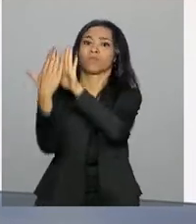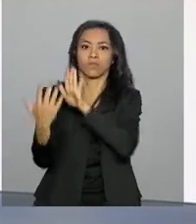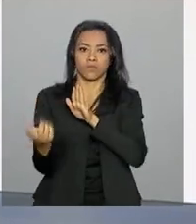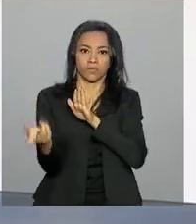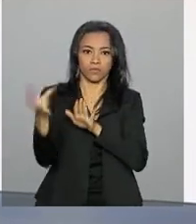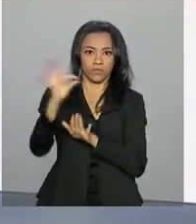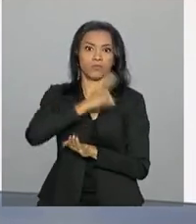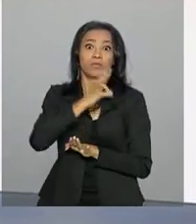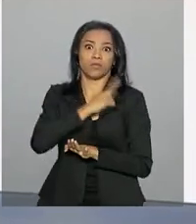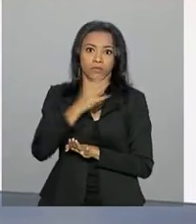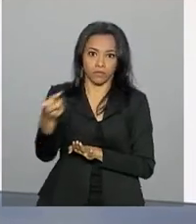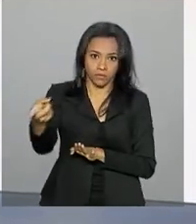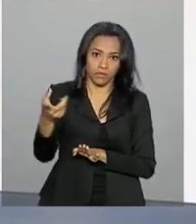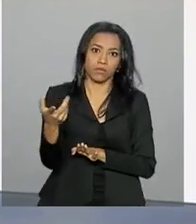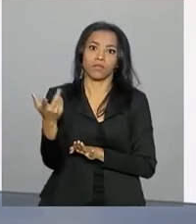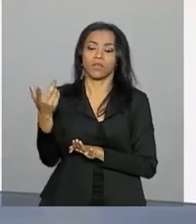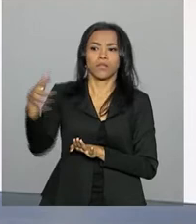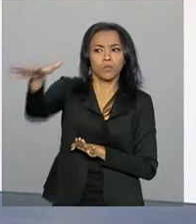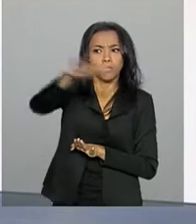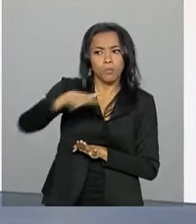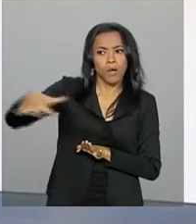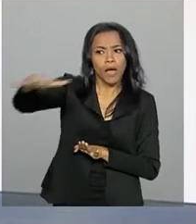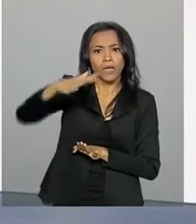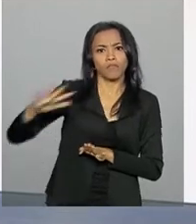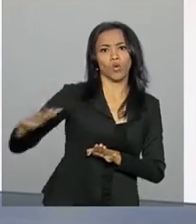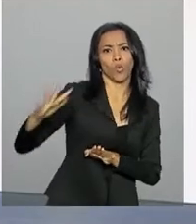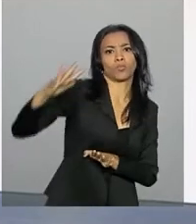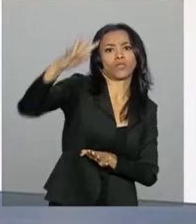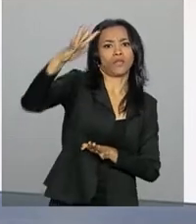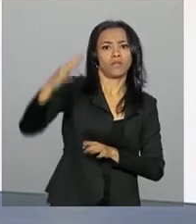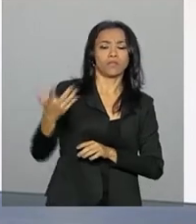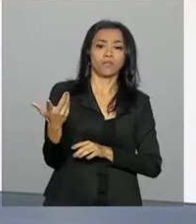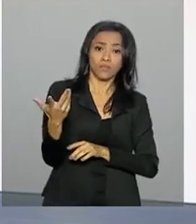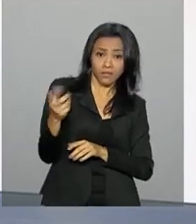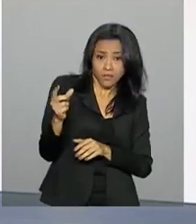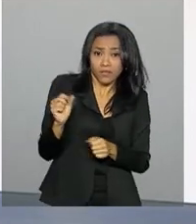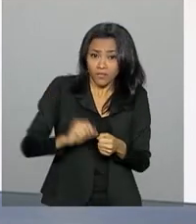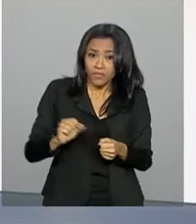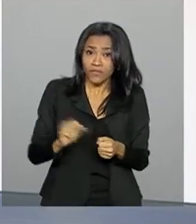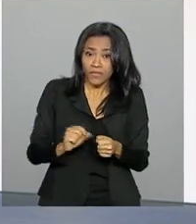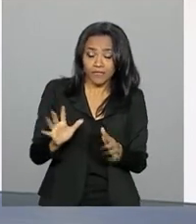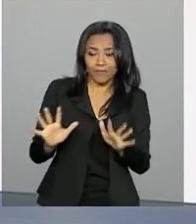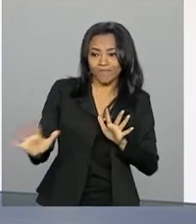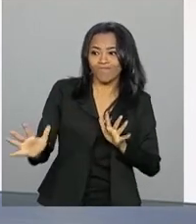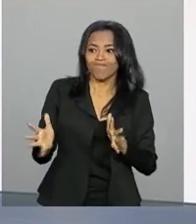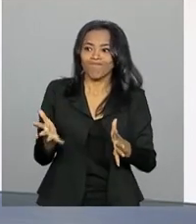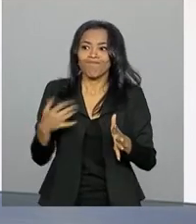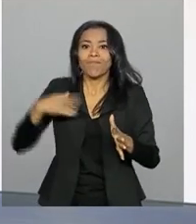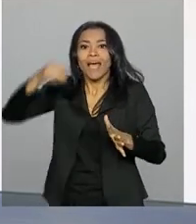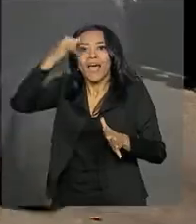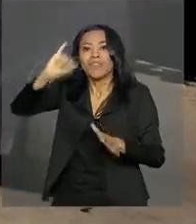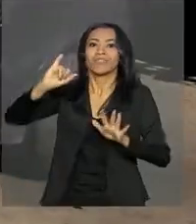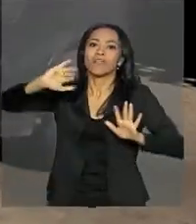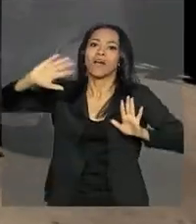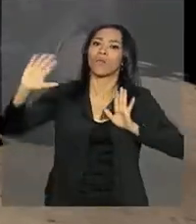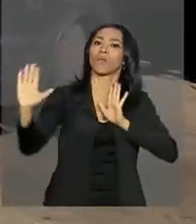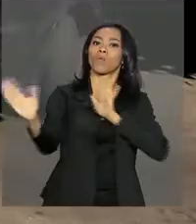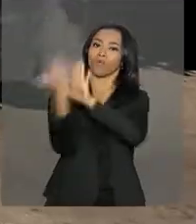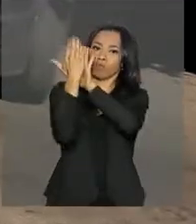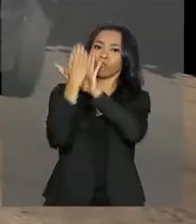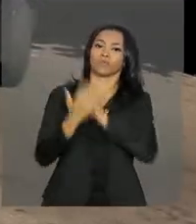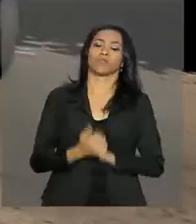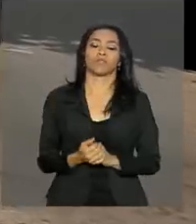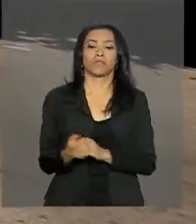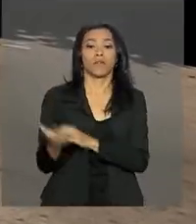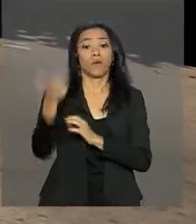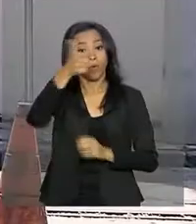policial de maior vulto em uma comunidade, por exemplo, que ela seja feita com tal maioria de meios que o confronto não se produza. Outro braço da